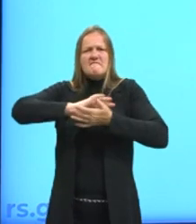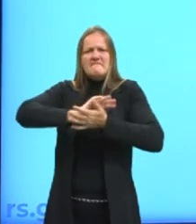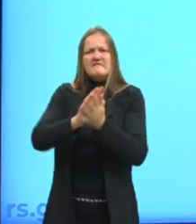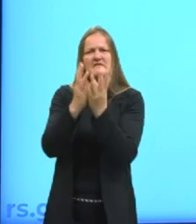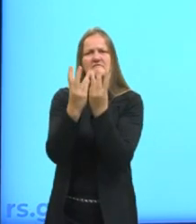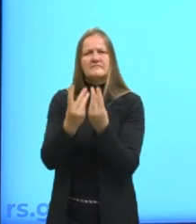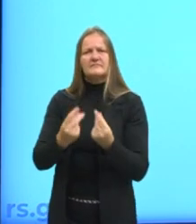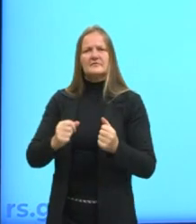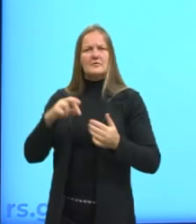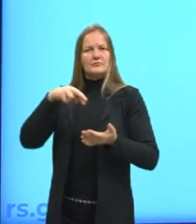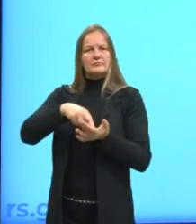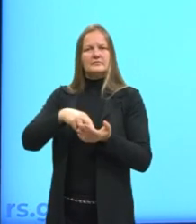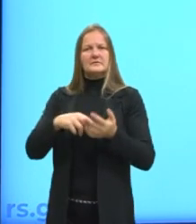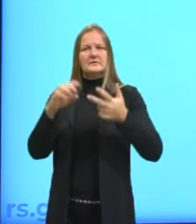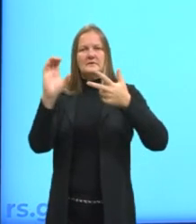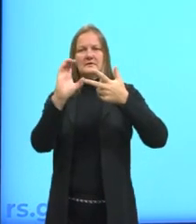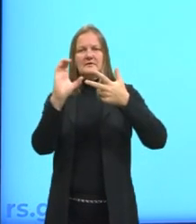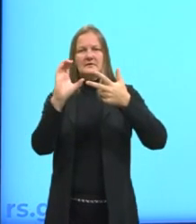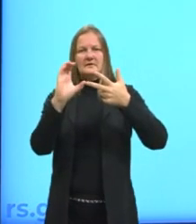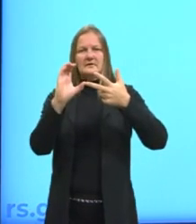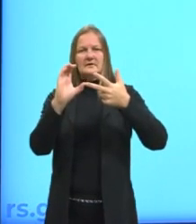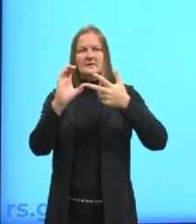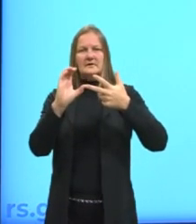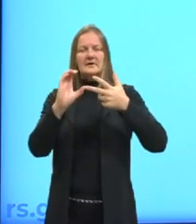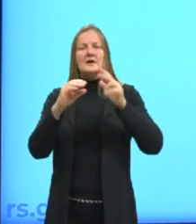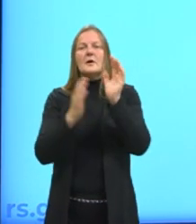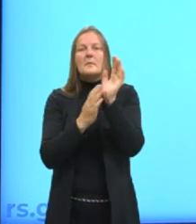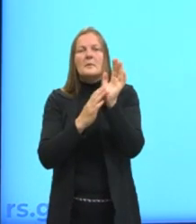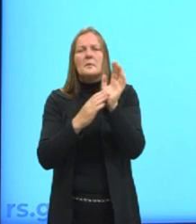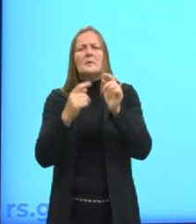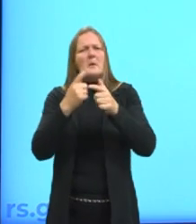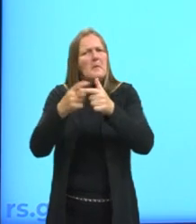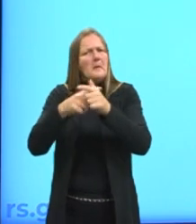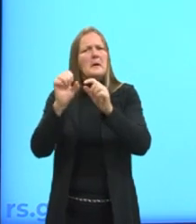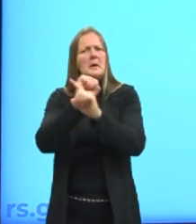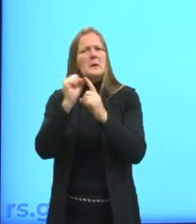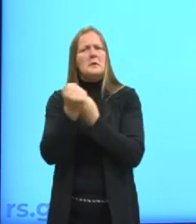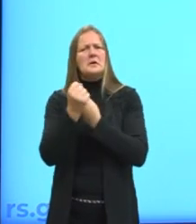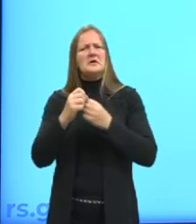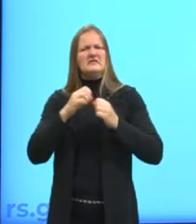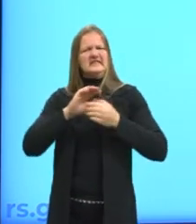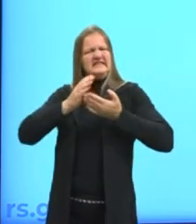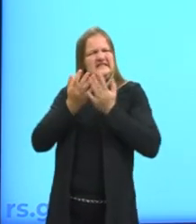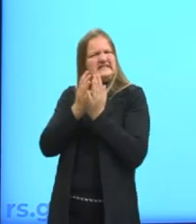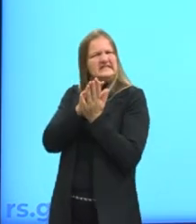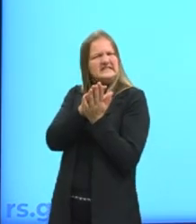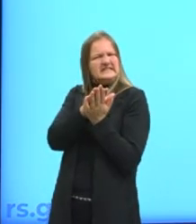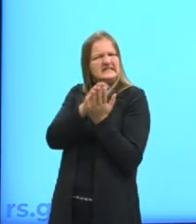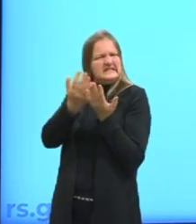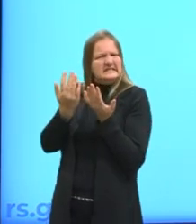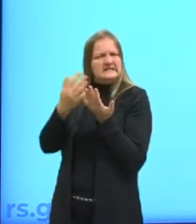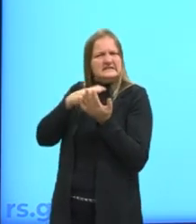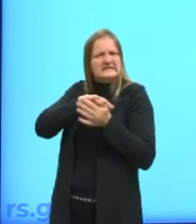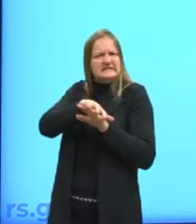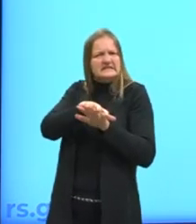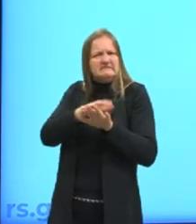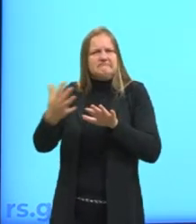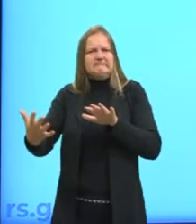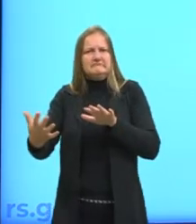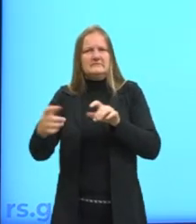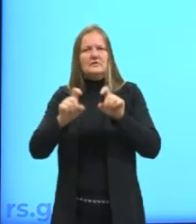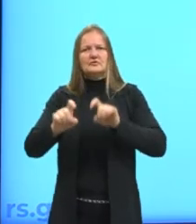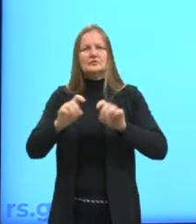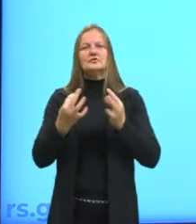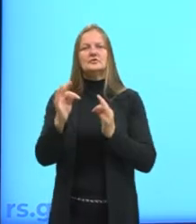realidade. Letra C, a problemática social de grande exclusão digital a partir da interferência da